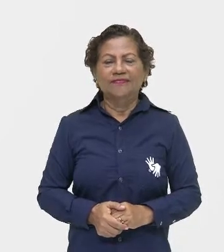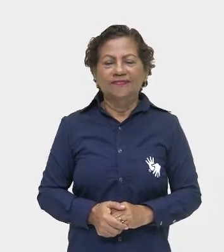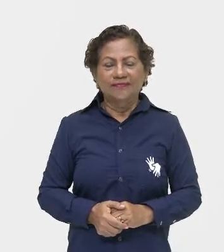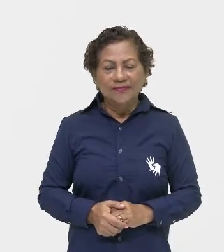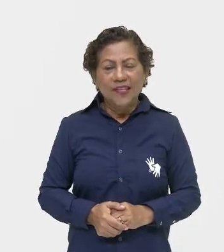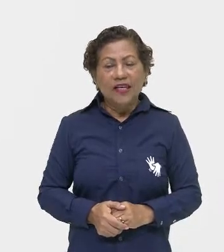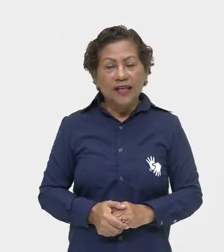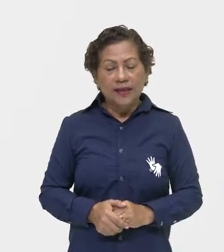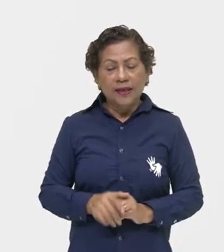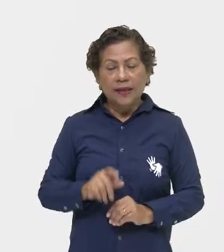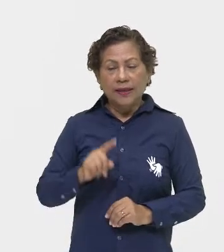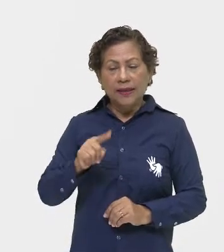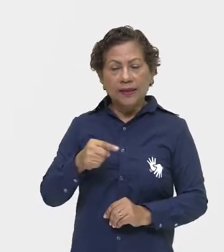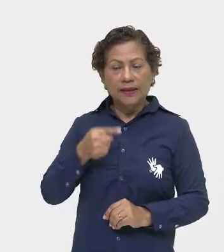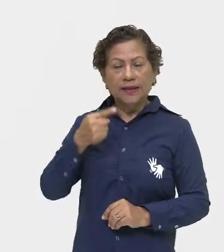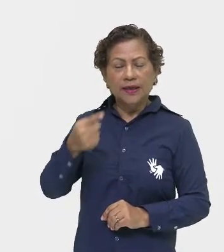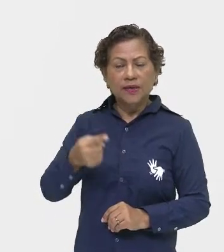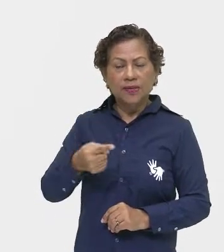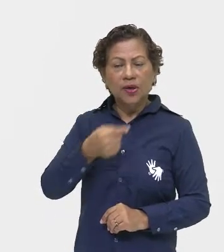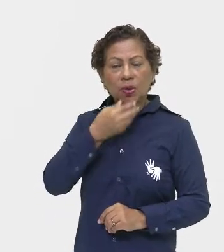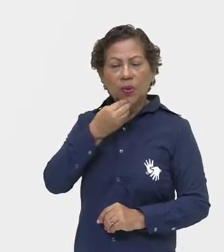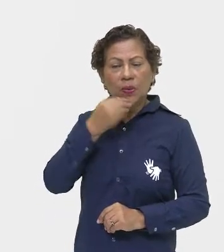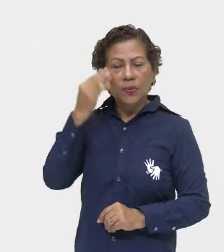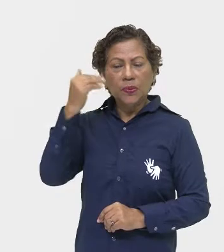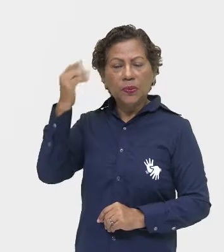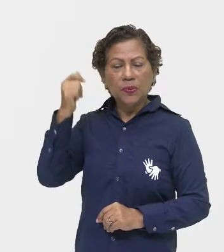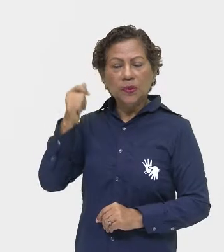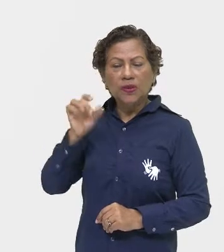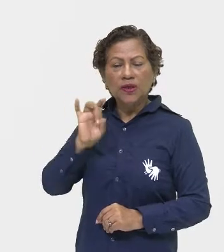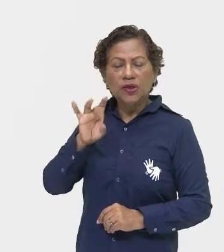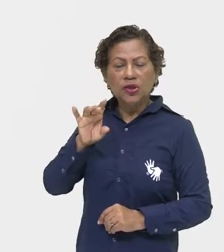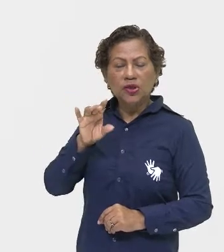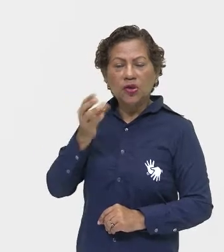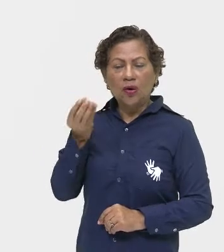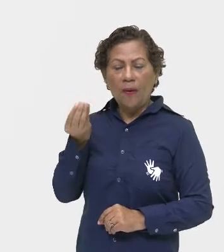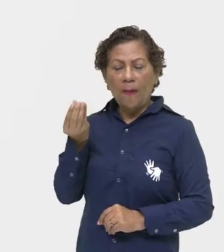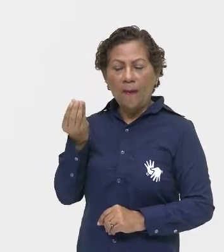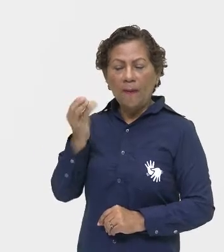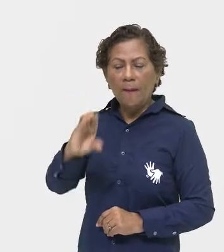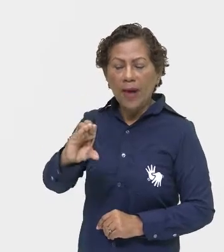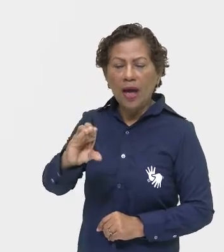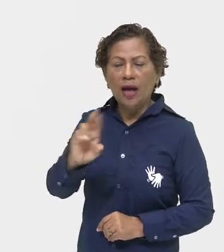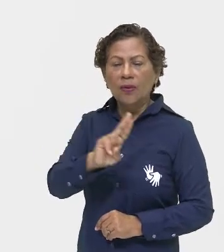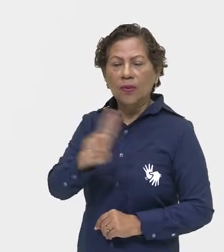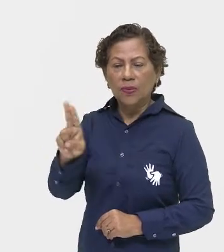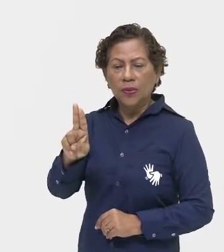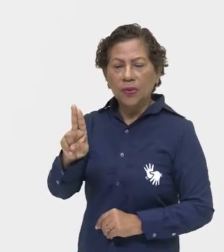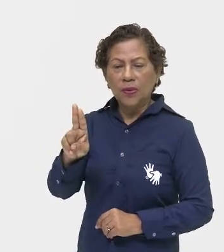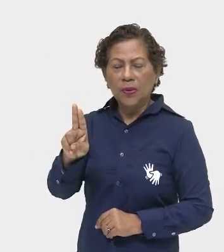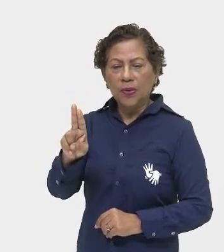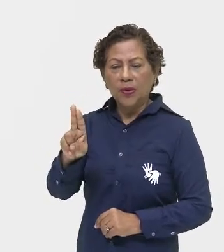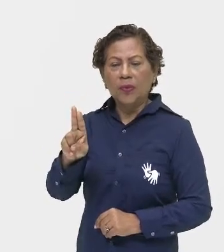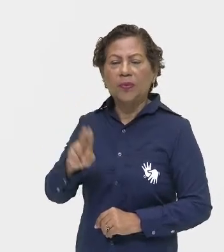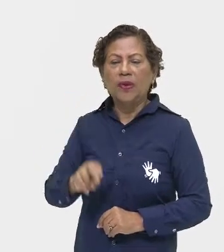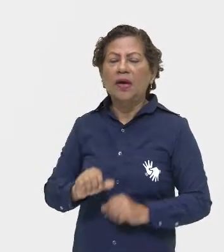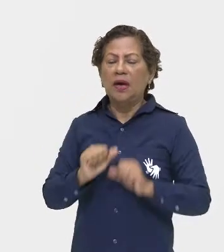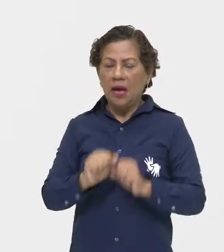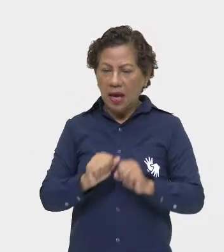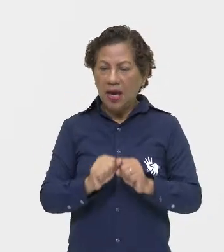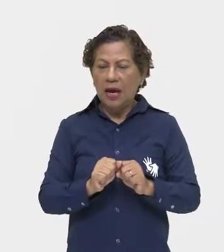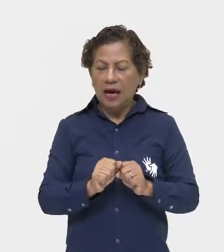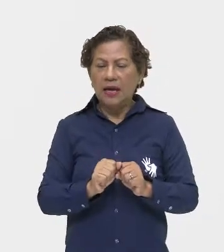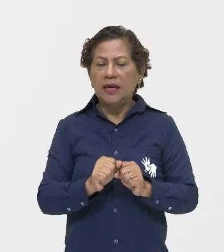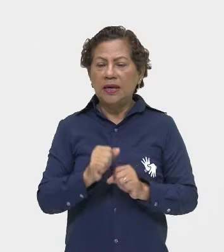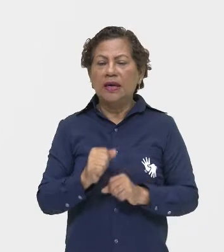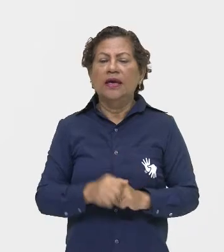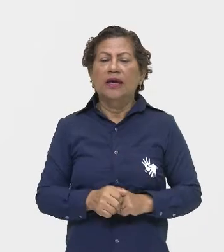assinatura em um espaço de exposição, museu ou galeria. O que eu falei para vocês?